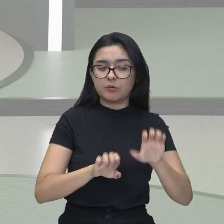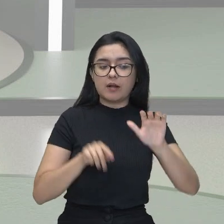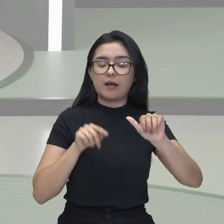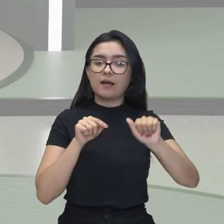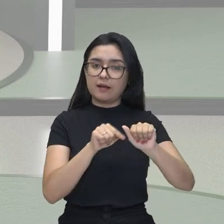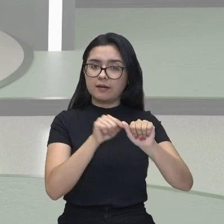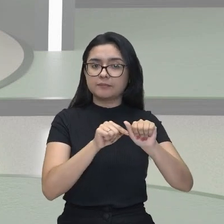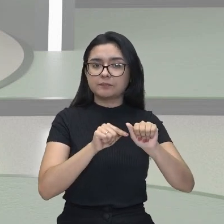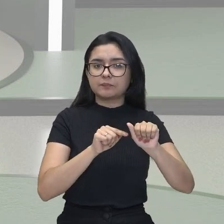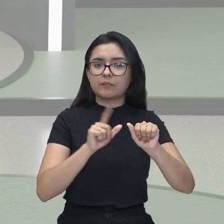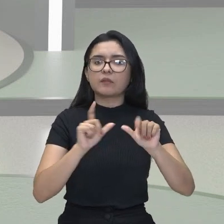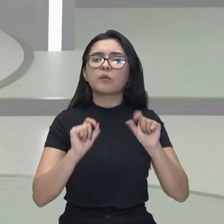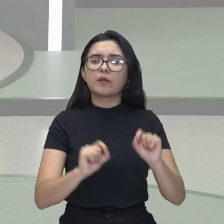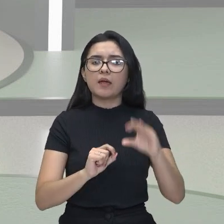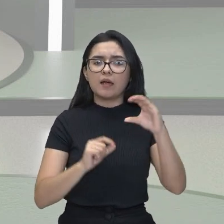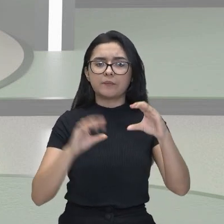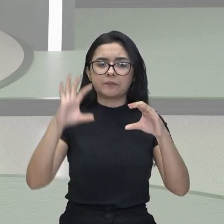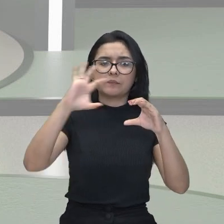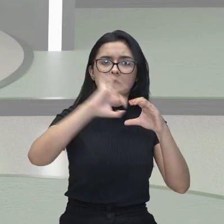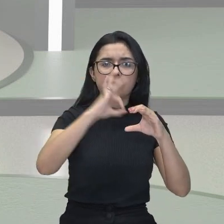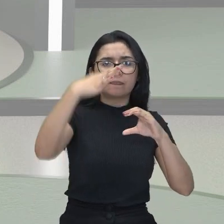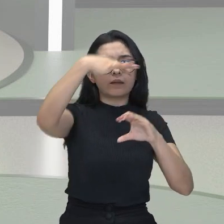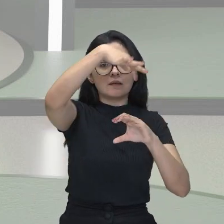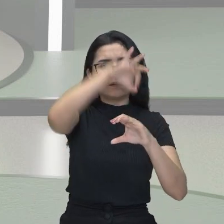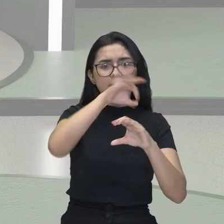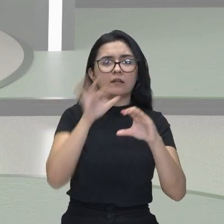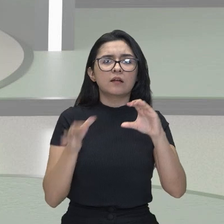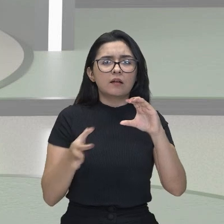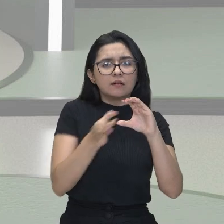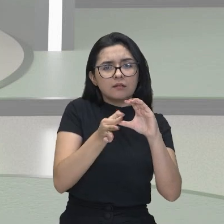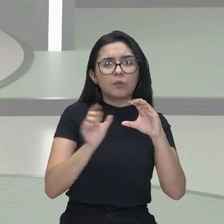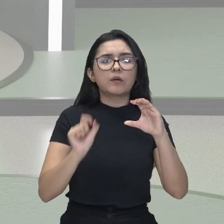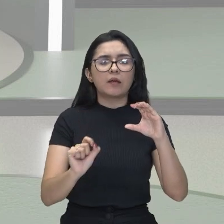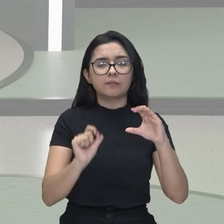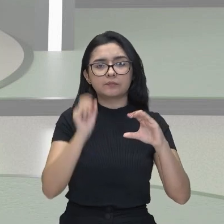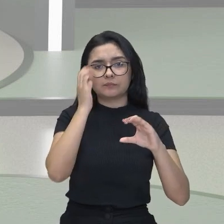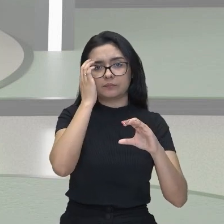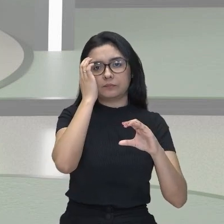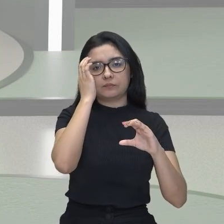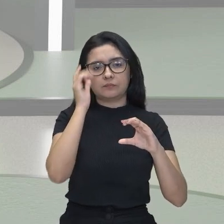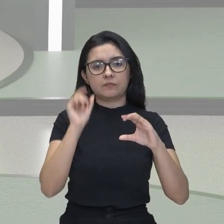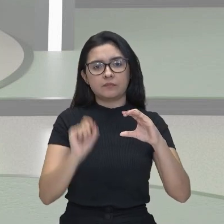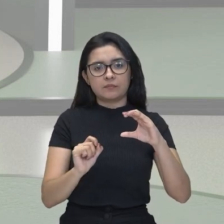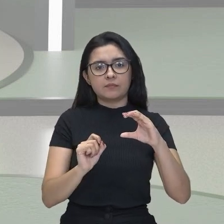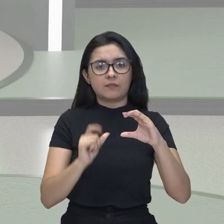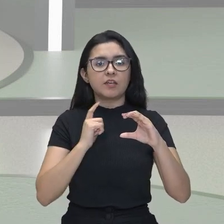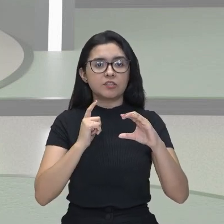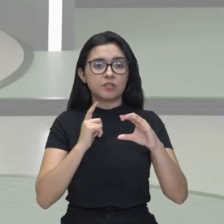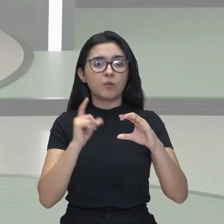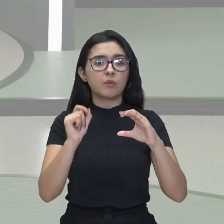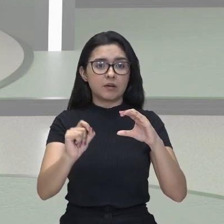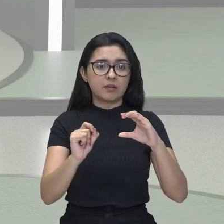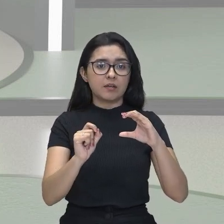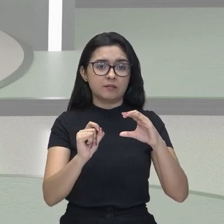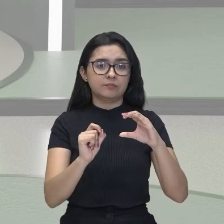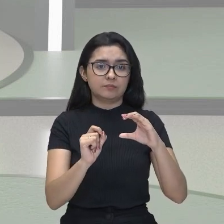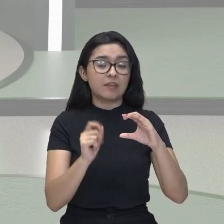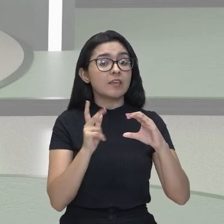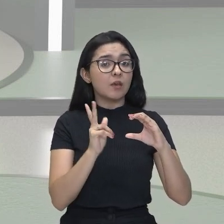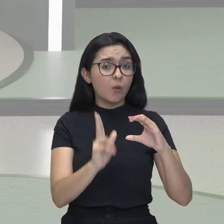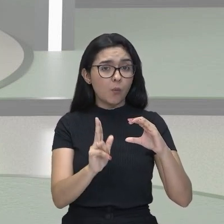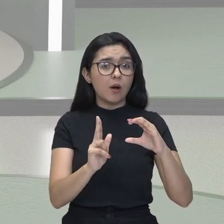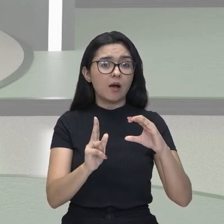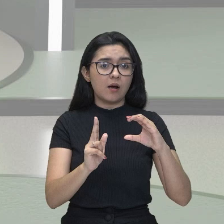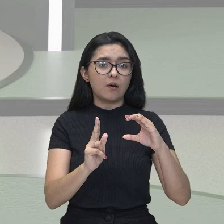os ligantes, eles estão do mesmo lado. Então, ligantes iguais